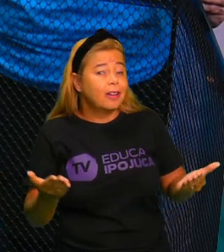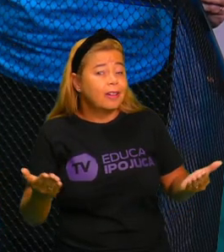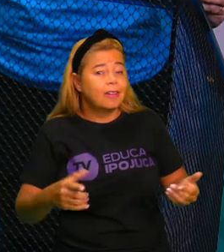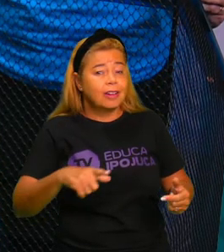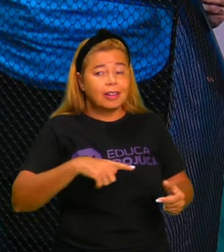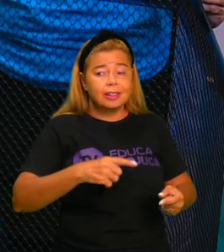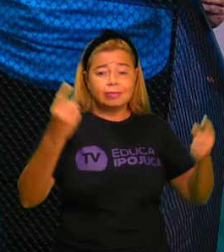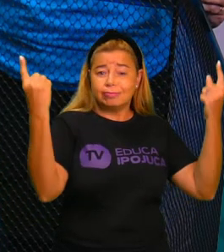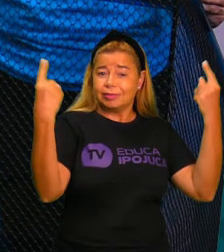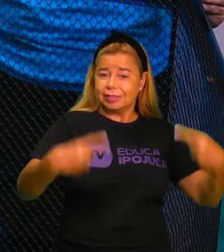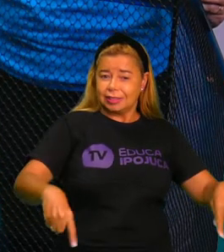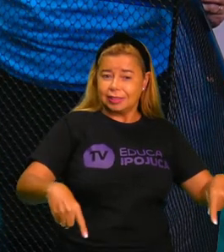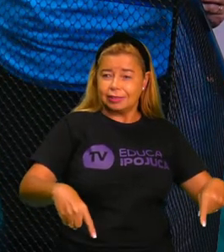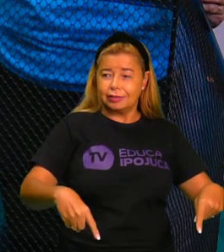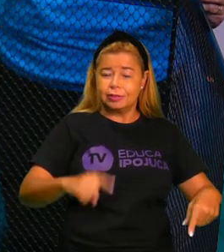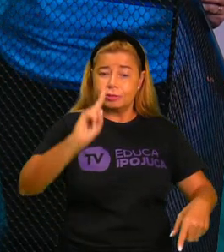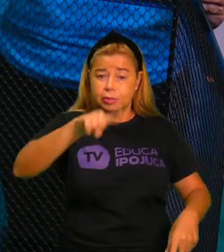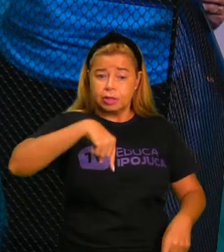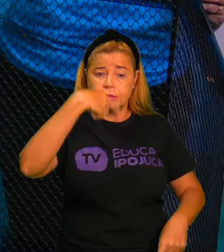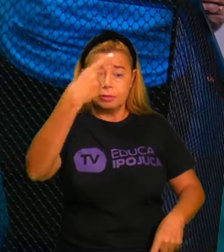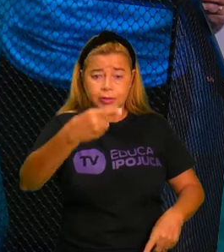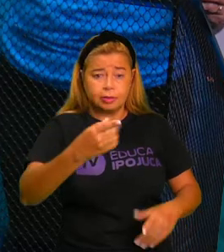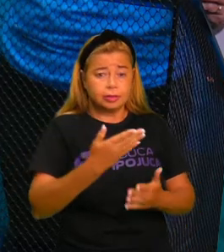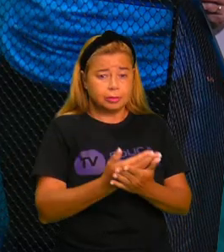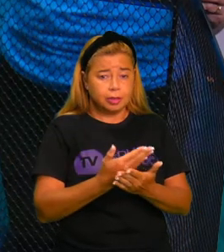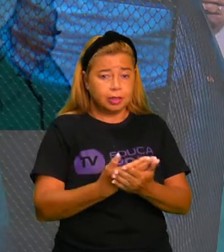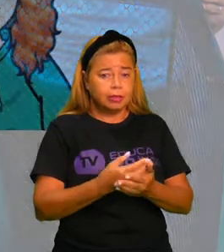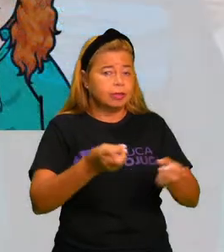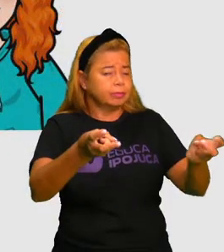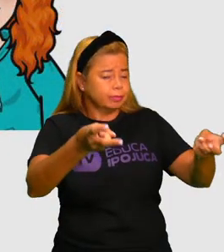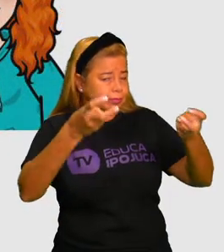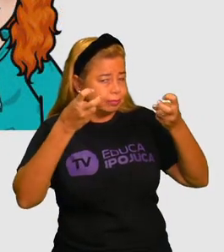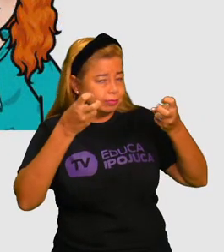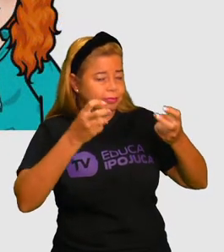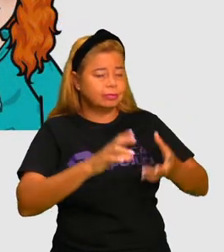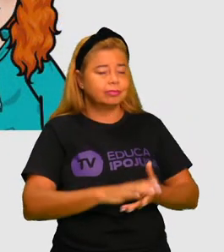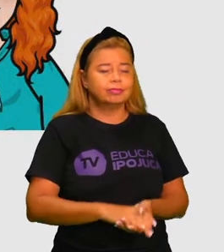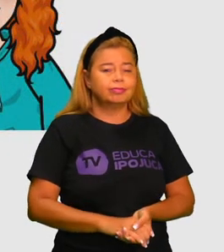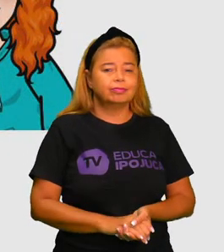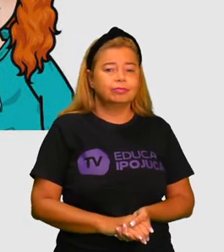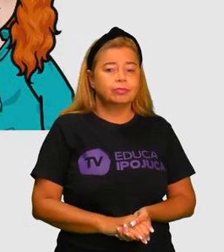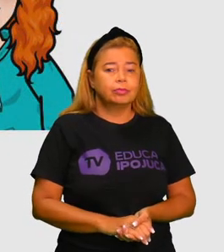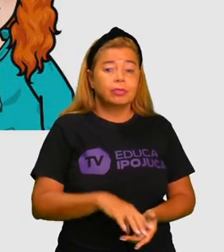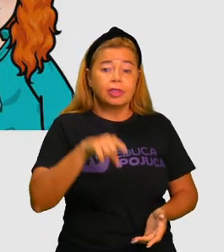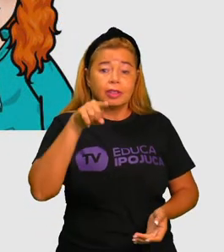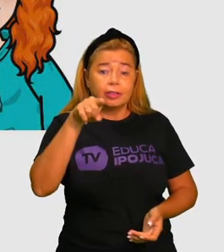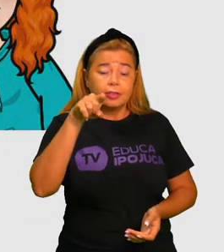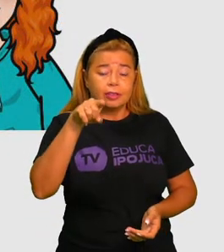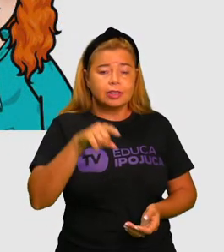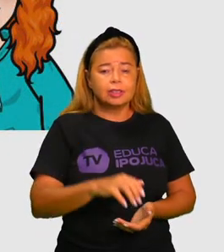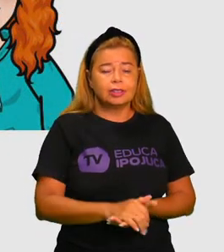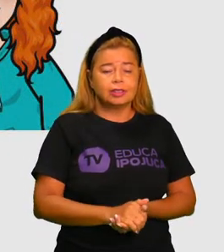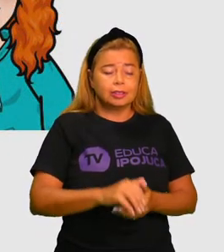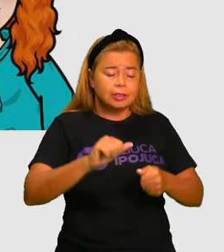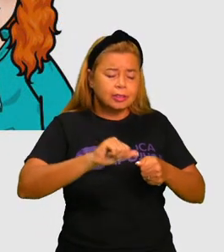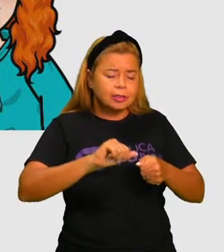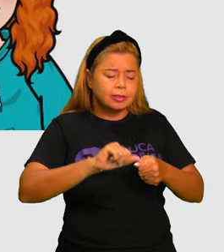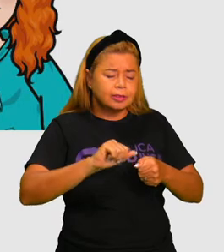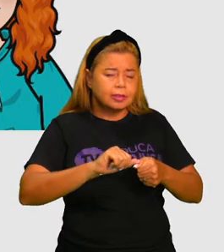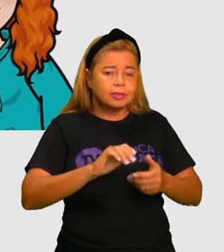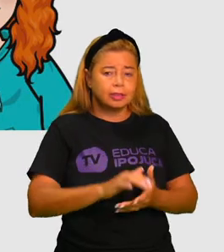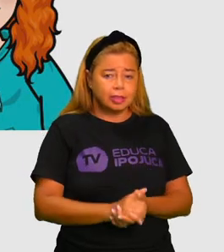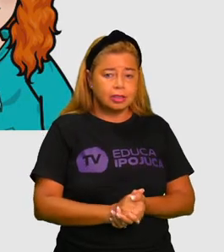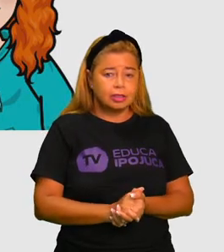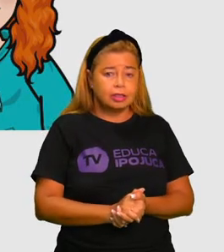a nossa próxima aula, certo? Prestem bem atenção. Agora é com vocês. Pesquisem o